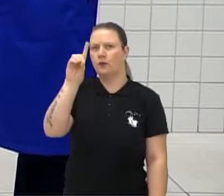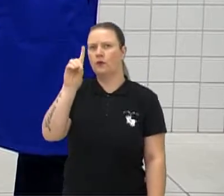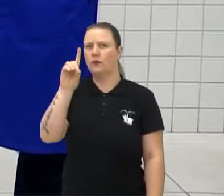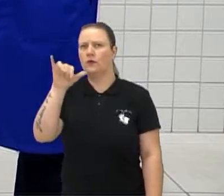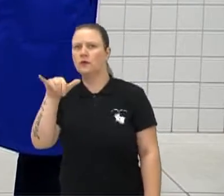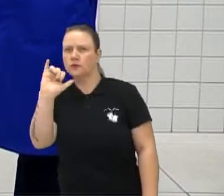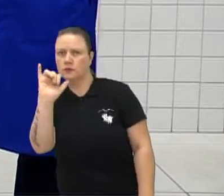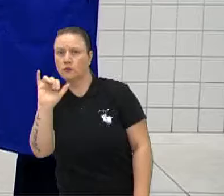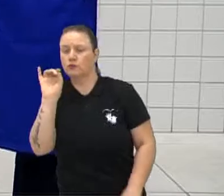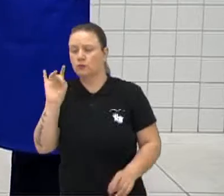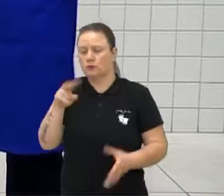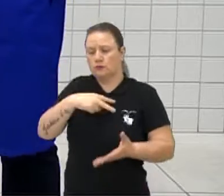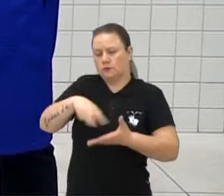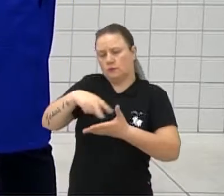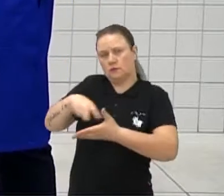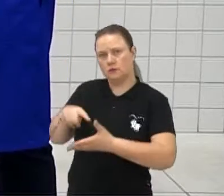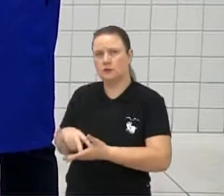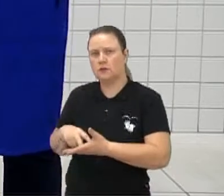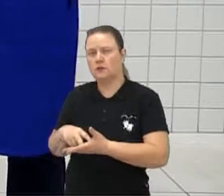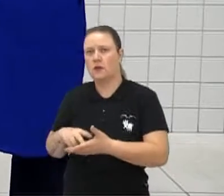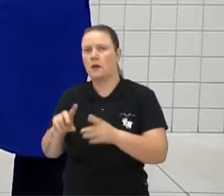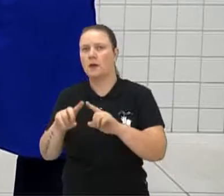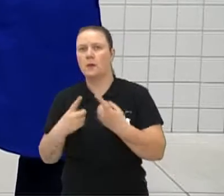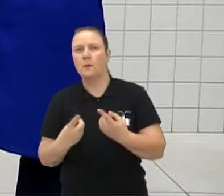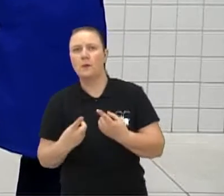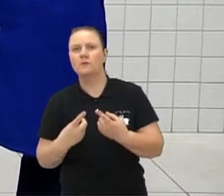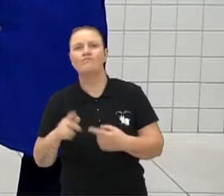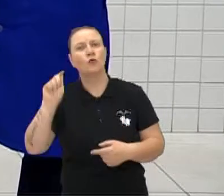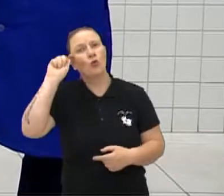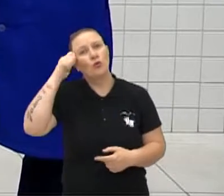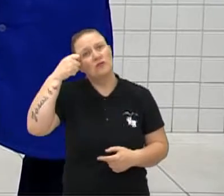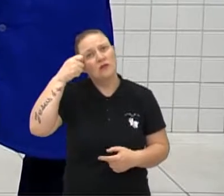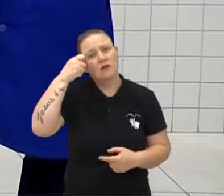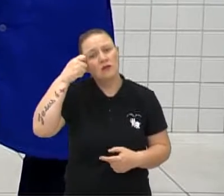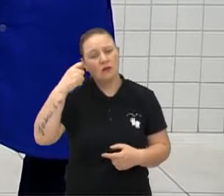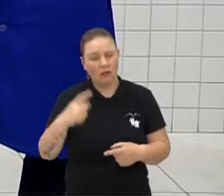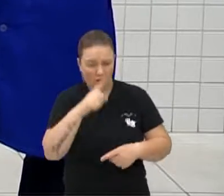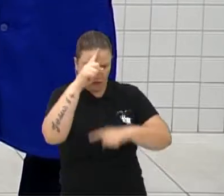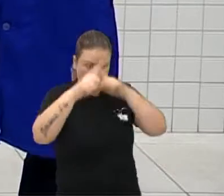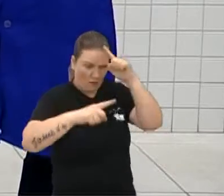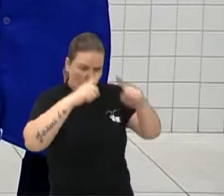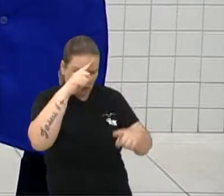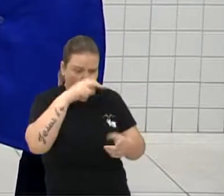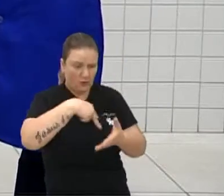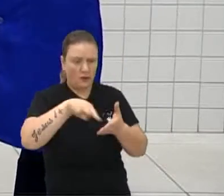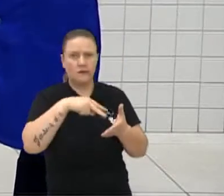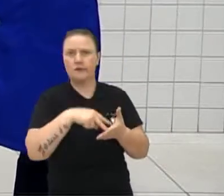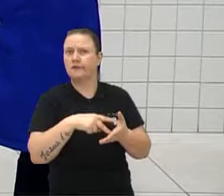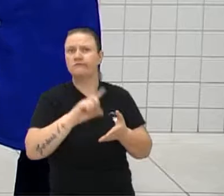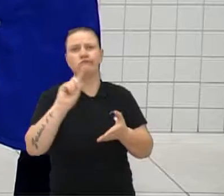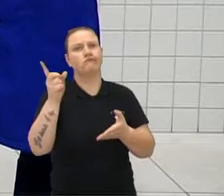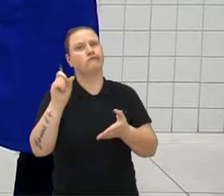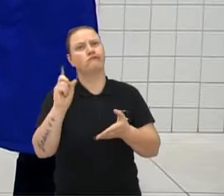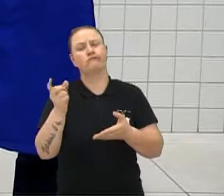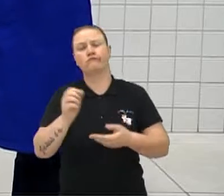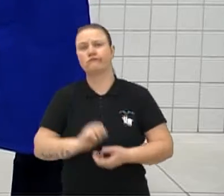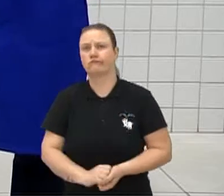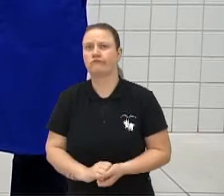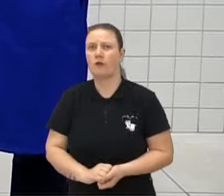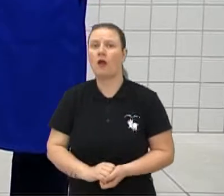levou a dança. Então, não levaram os negros, que inventaram essa dança. Isso acabou sendo